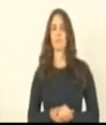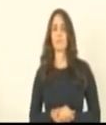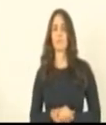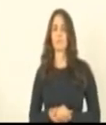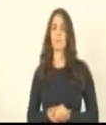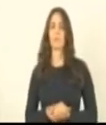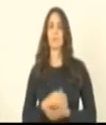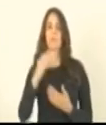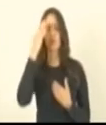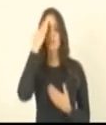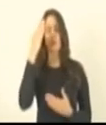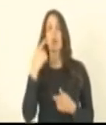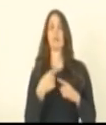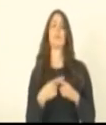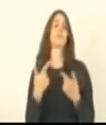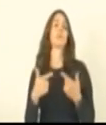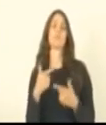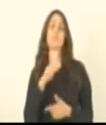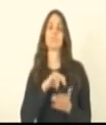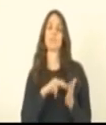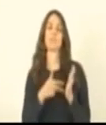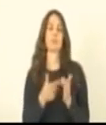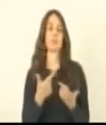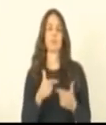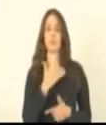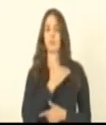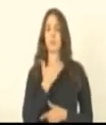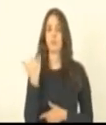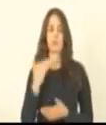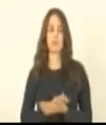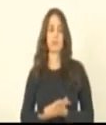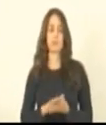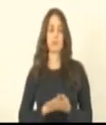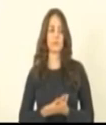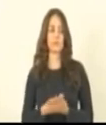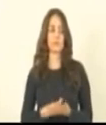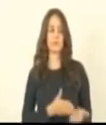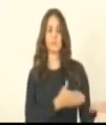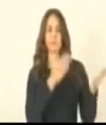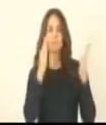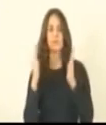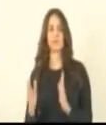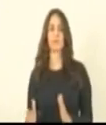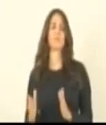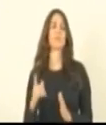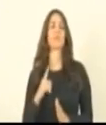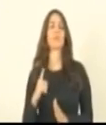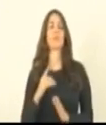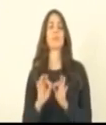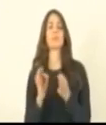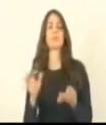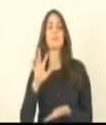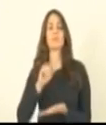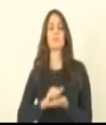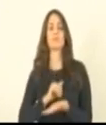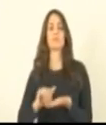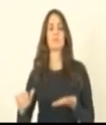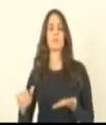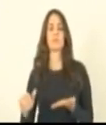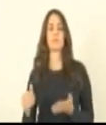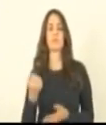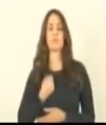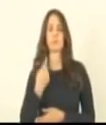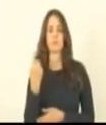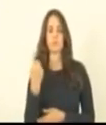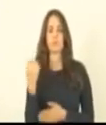Graças a Deus, não, porque significa que ninguém morreu. Passamos, então, a fase do expediente, nesse caso, para simples despacho. Do item